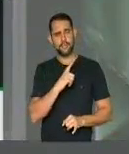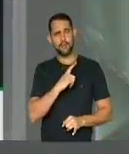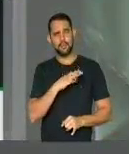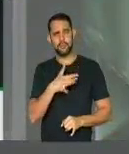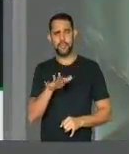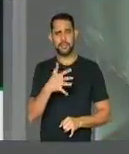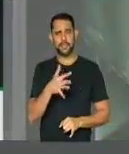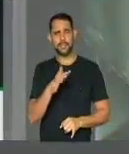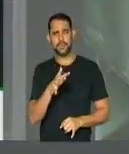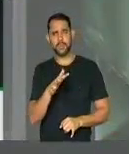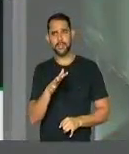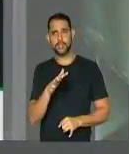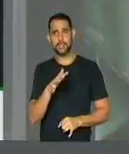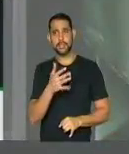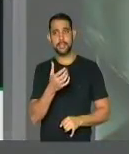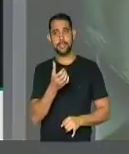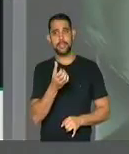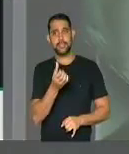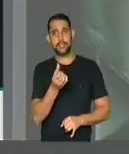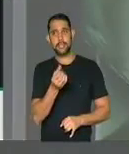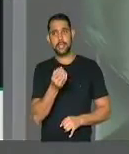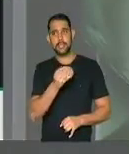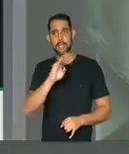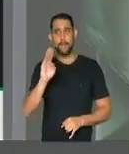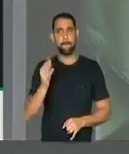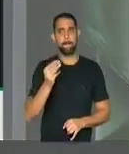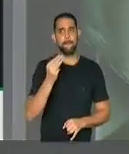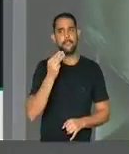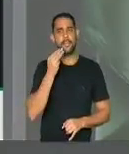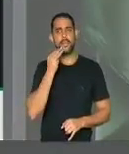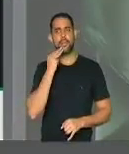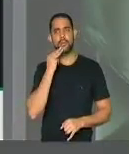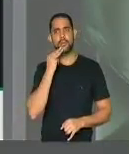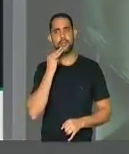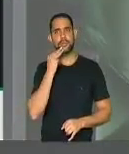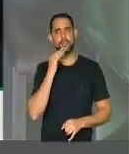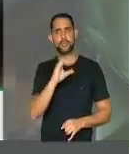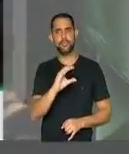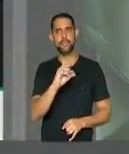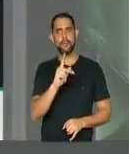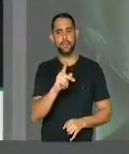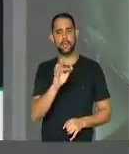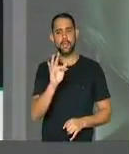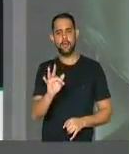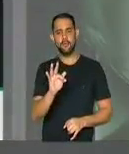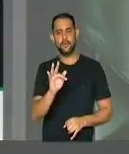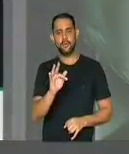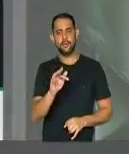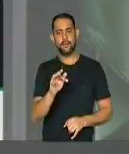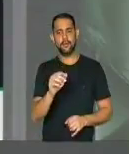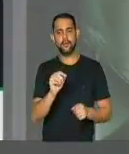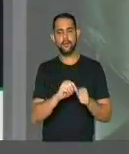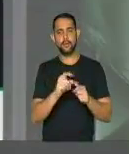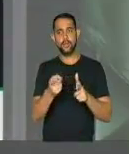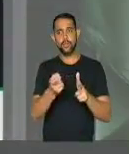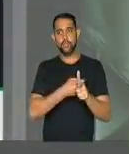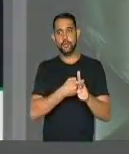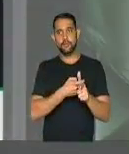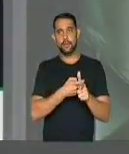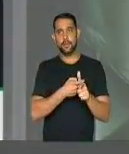60 milhões de CPFs negativados